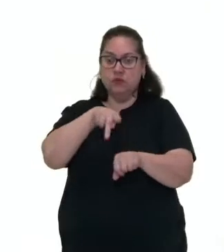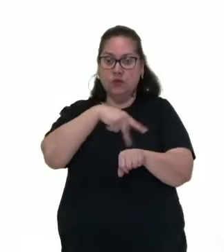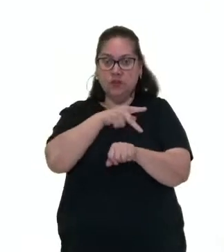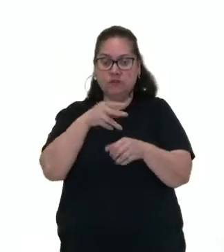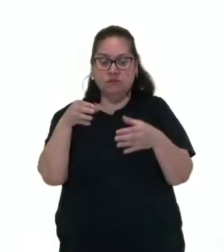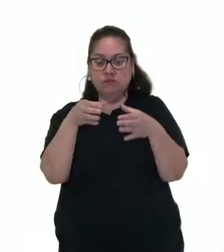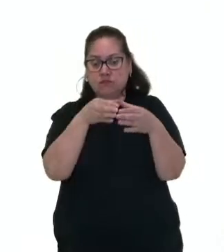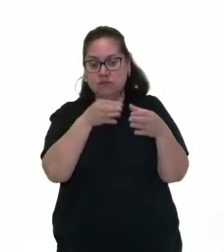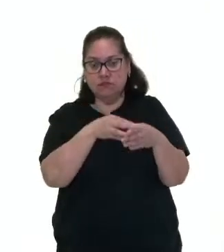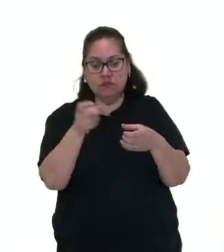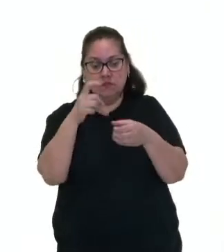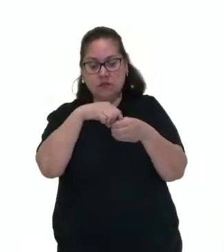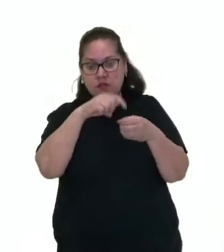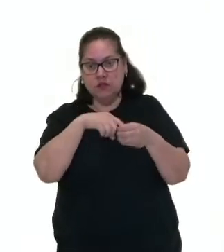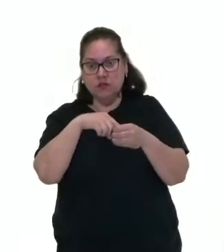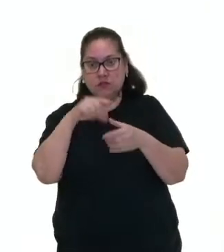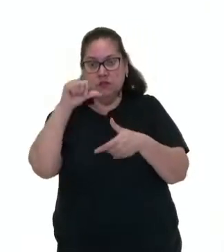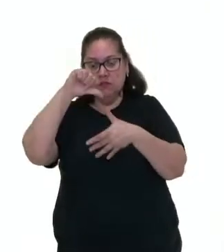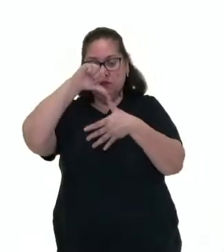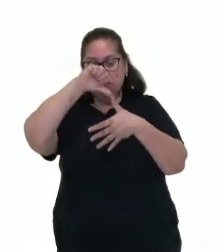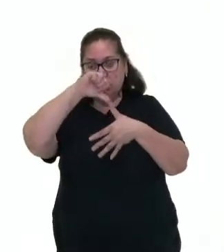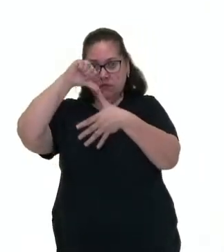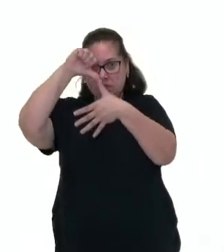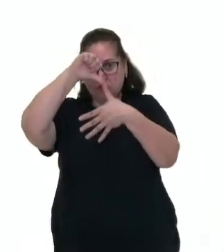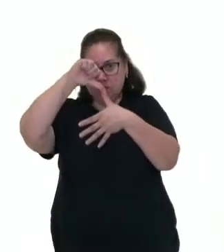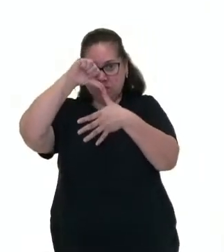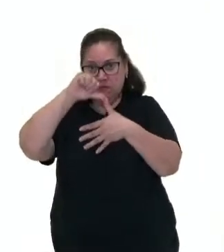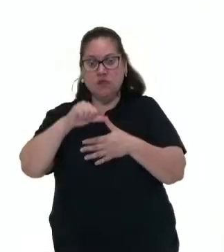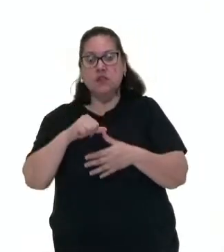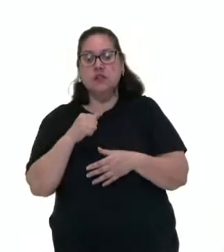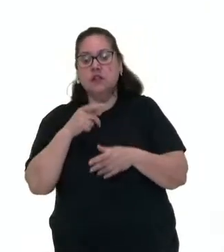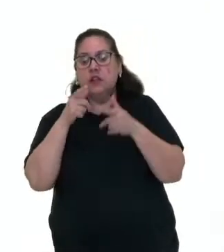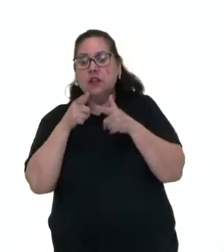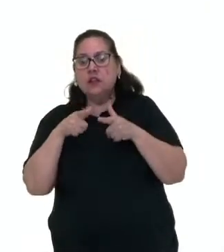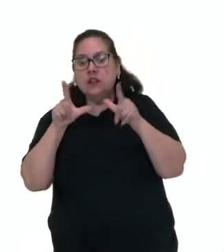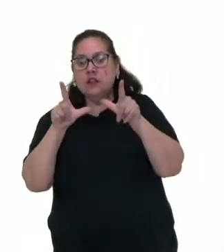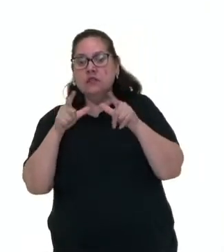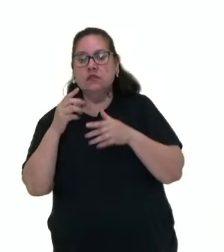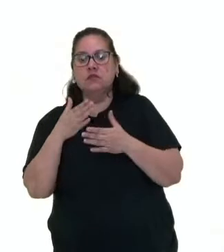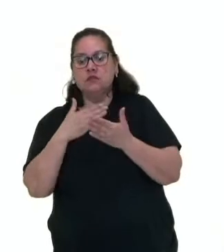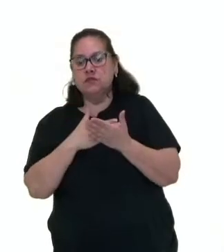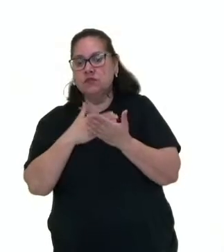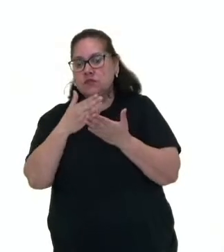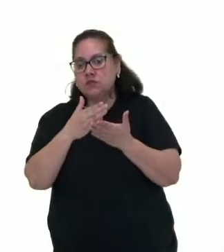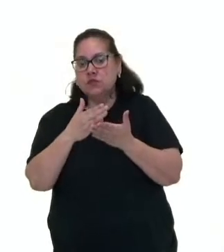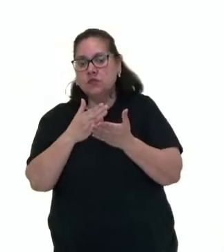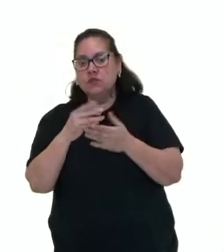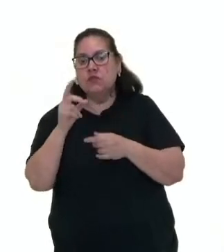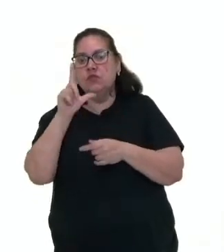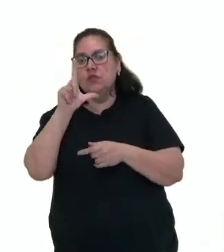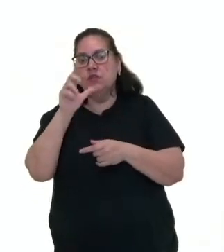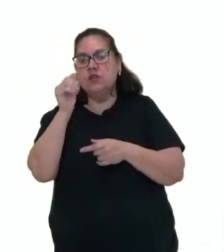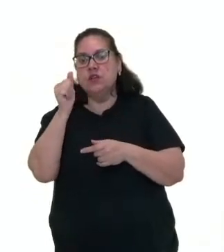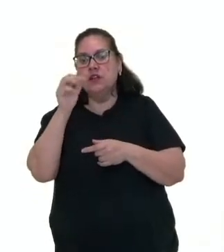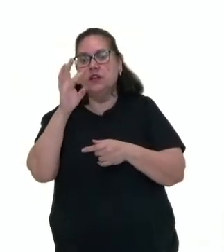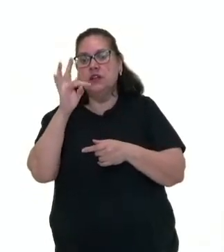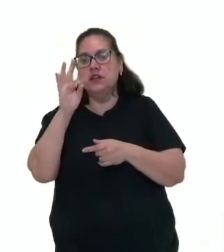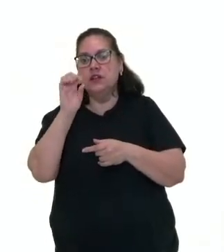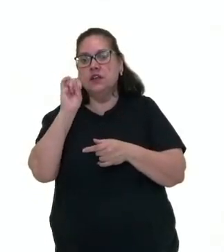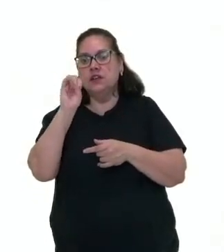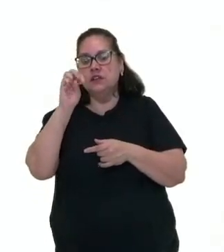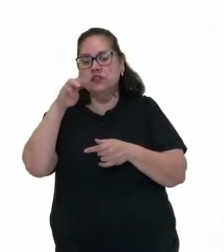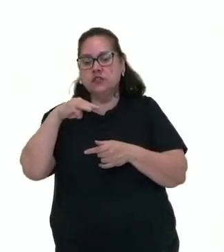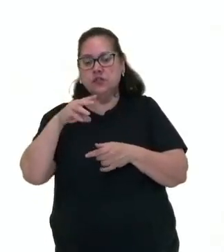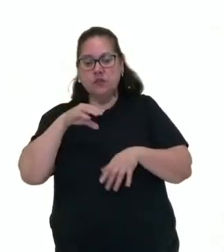compõem a América Latina, os países que têm o seu idioma oriundos do latim, né? Português, o